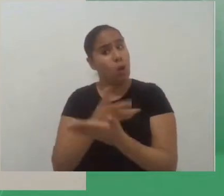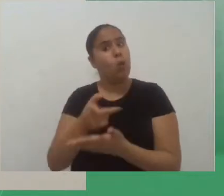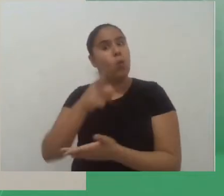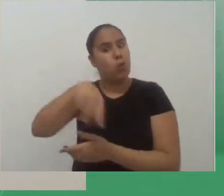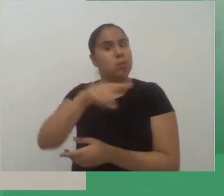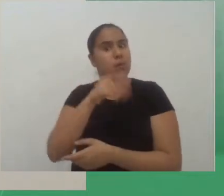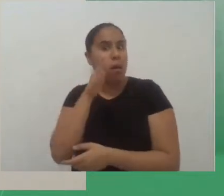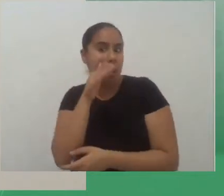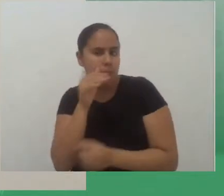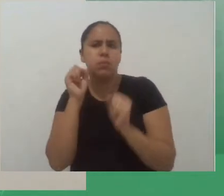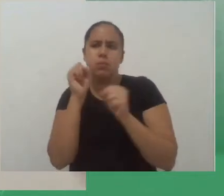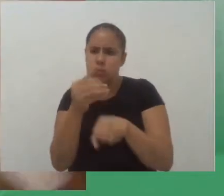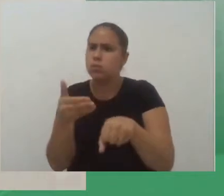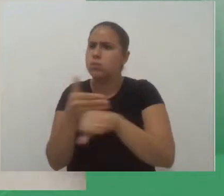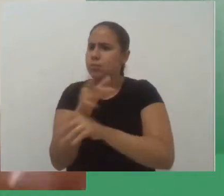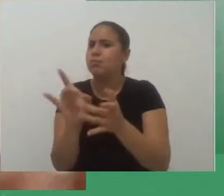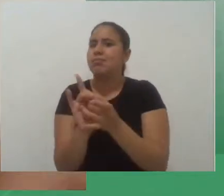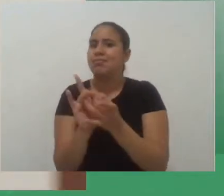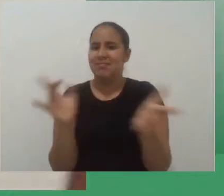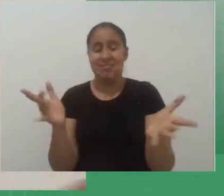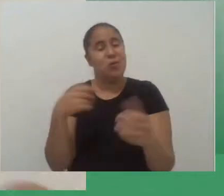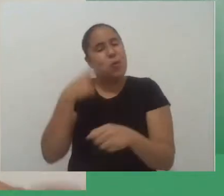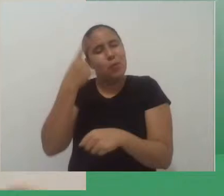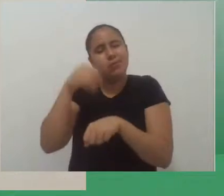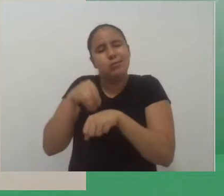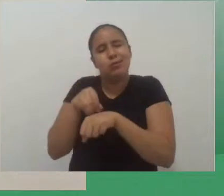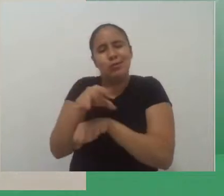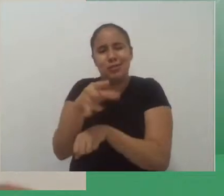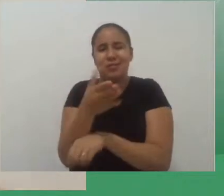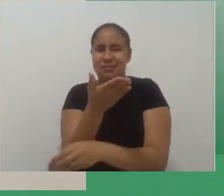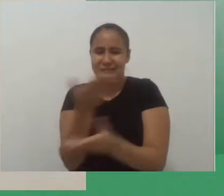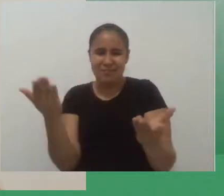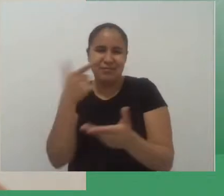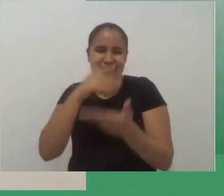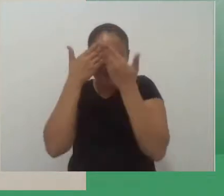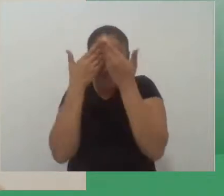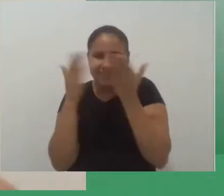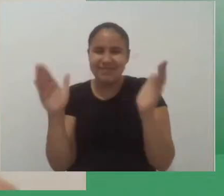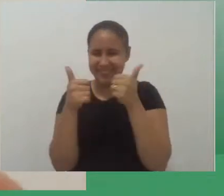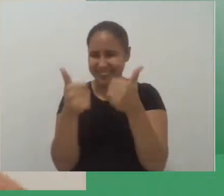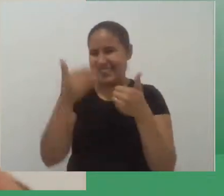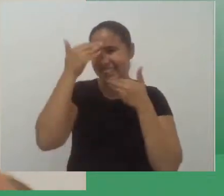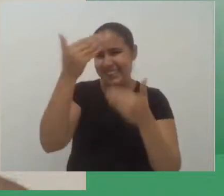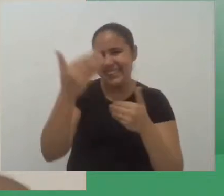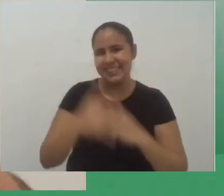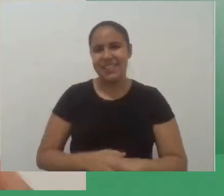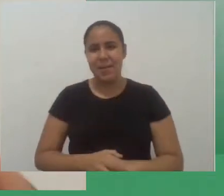aí uma uma dica também para ampliar essa questão obrigada